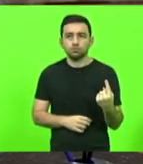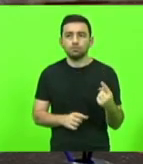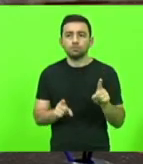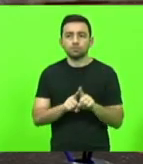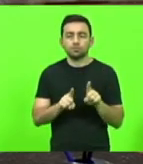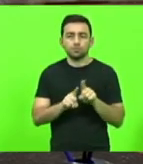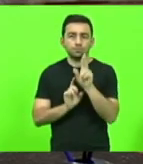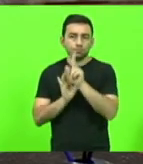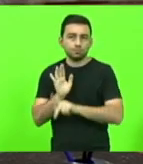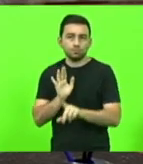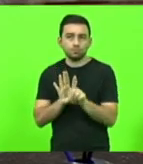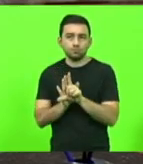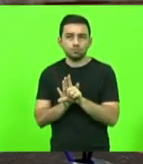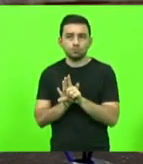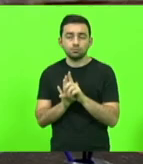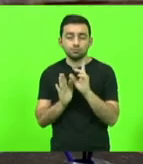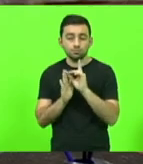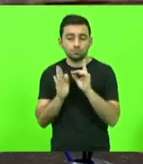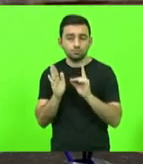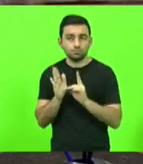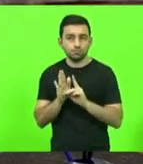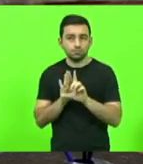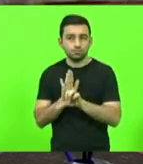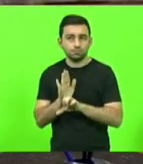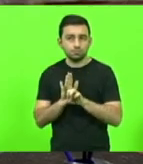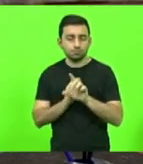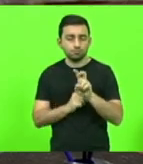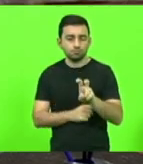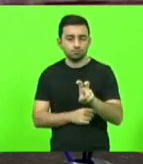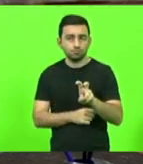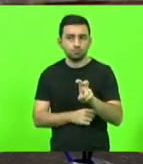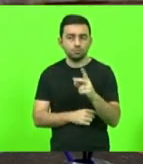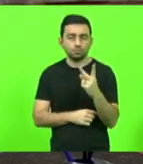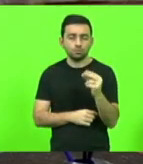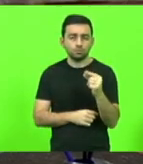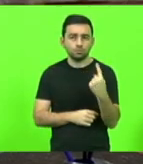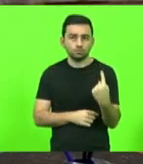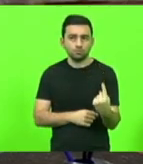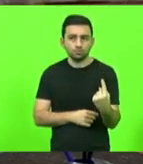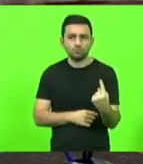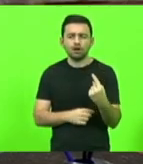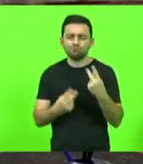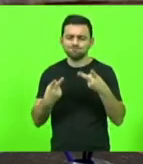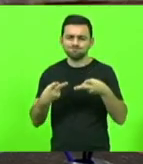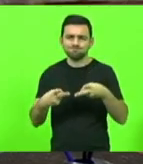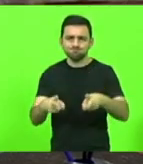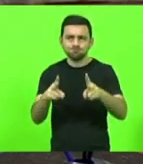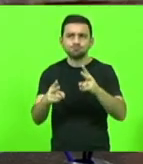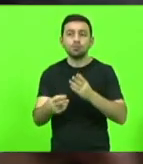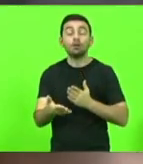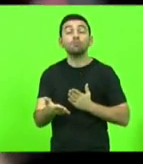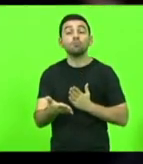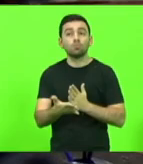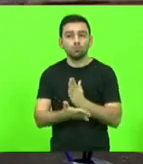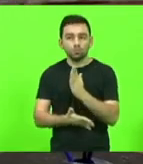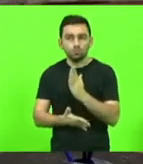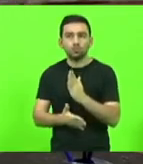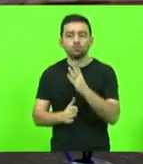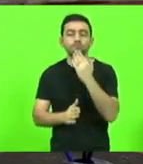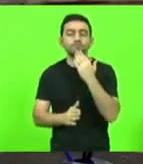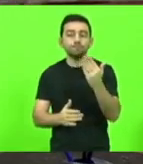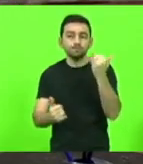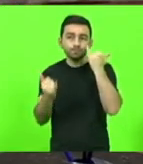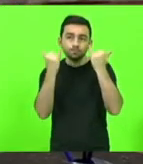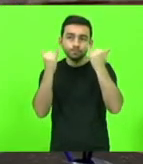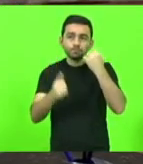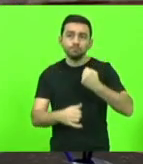projeto de decreto legislativo nº 5, 2021. Dando continuidade, foram aprovados o pedido de informação